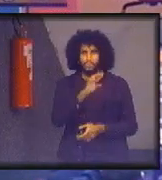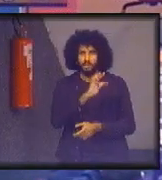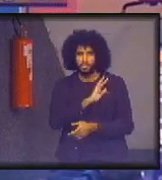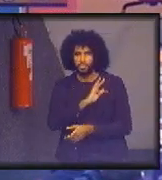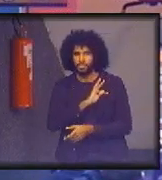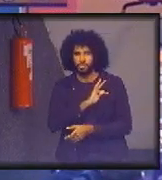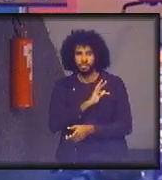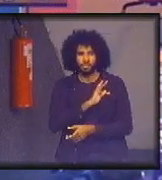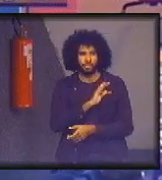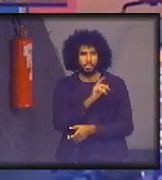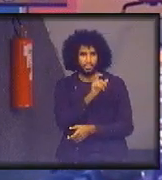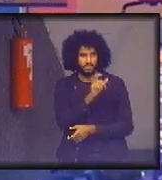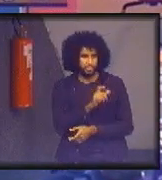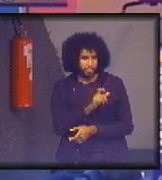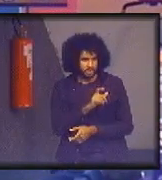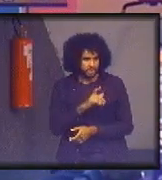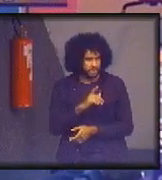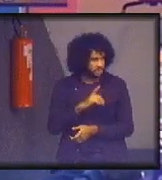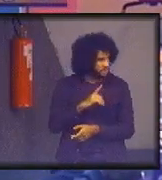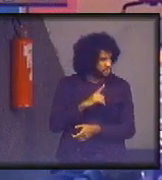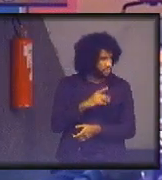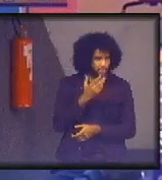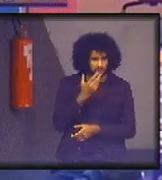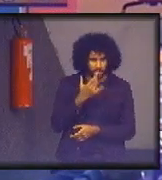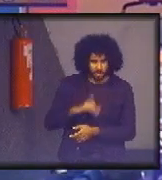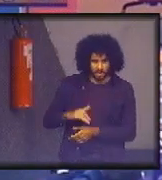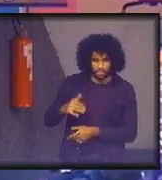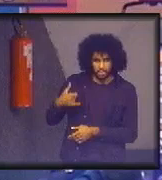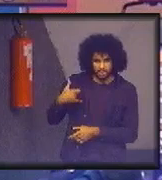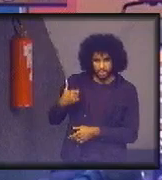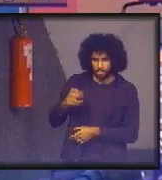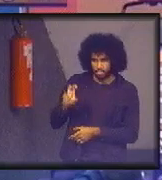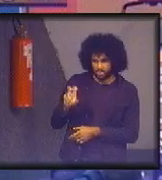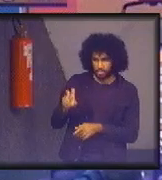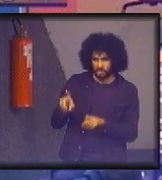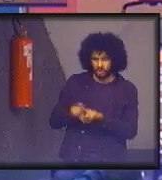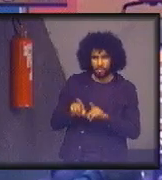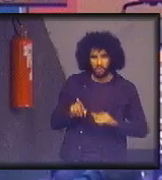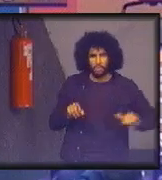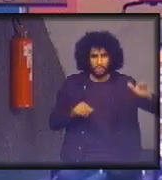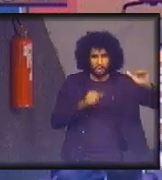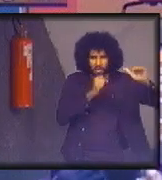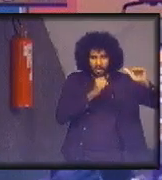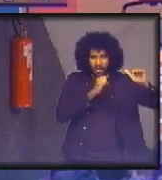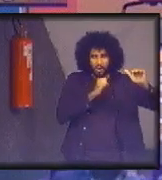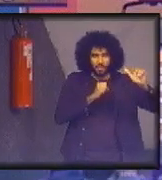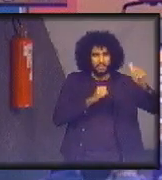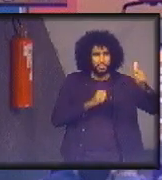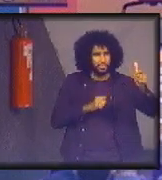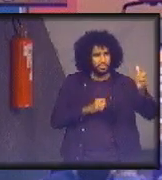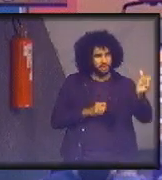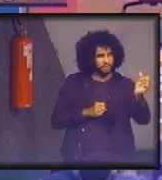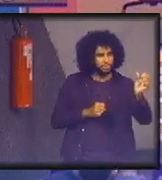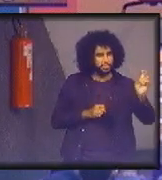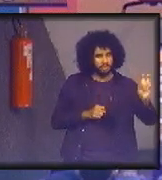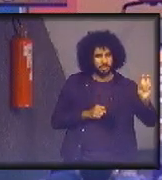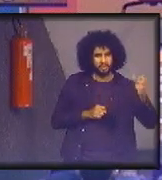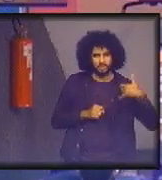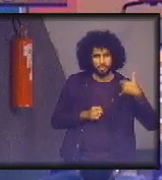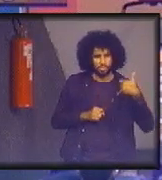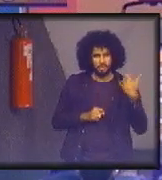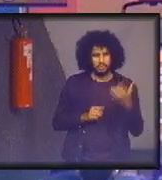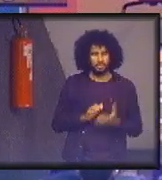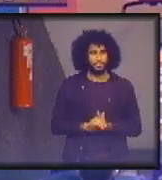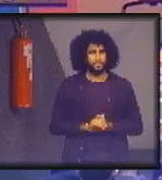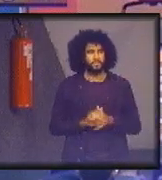Aumenta a mortalidade entre crianças, abaixo de cinco anos, os idosos acima de 65 anos, em 16%. E